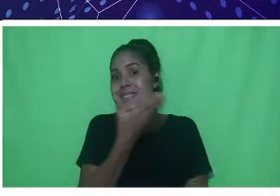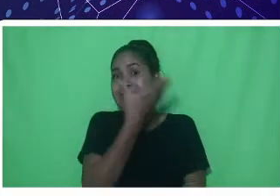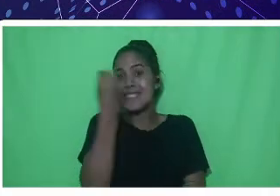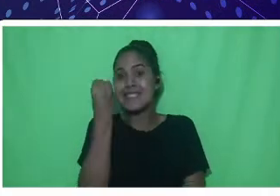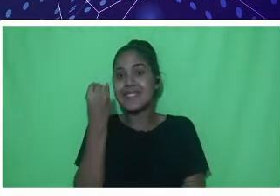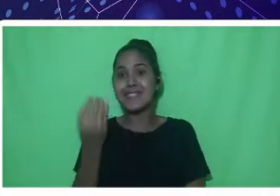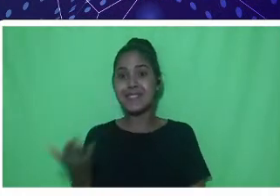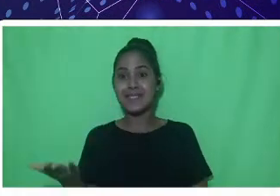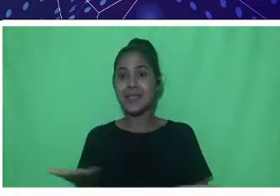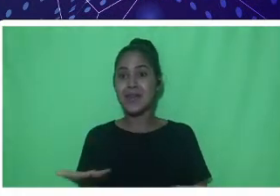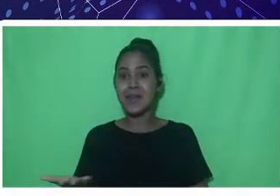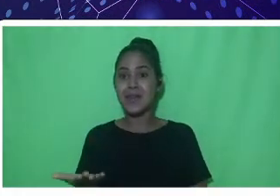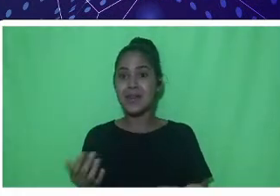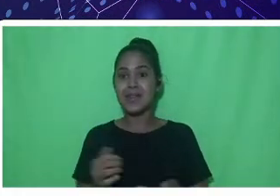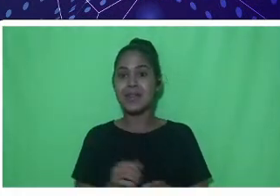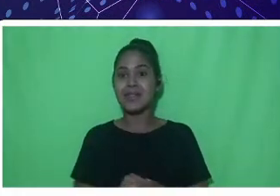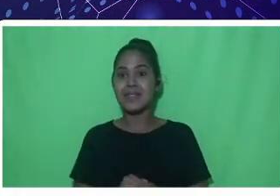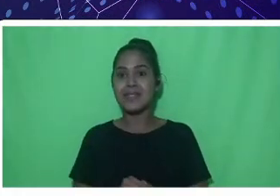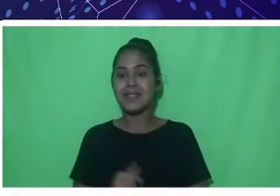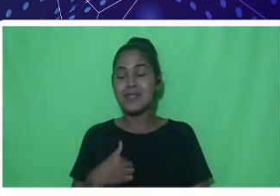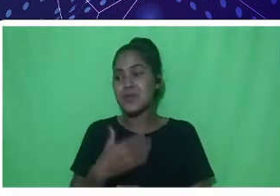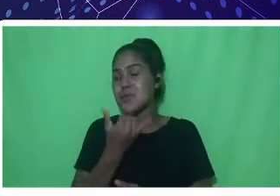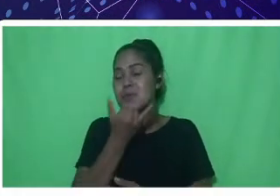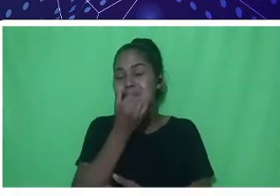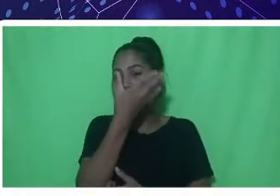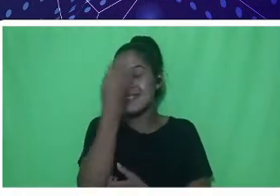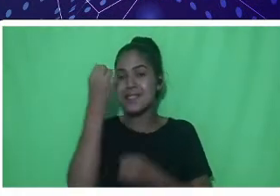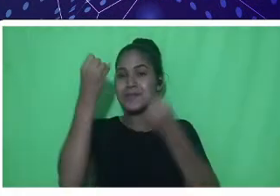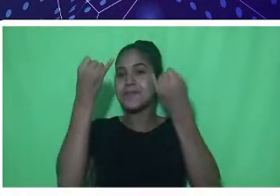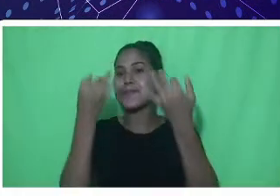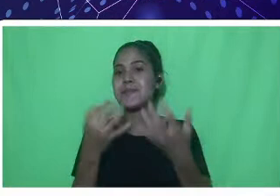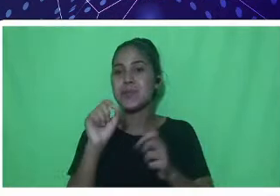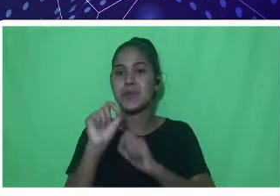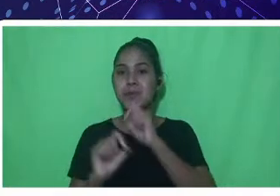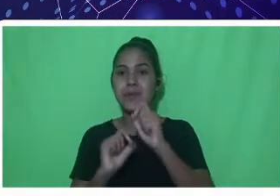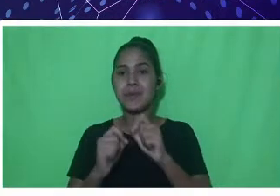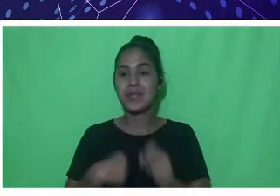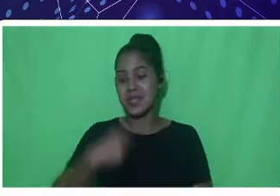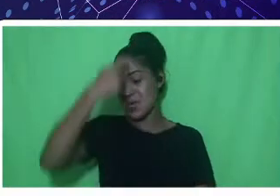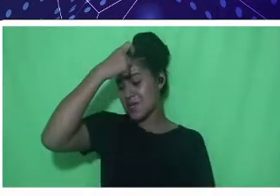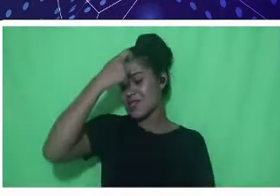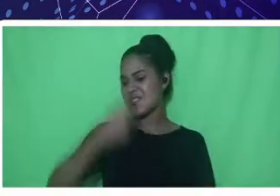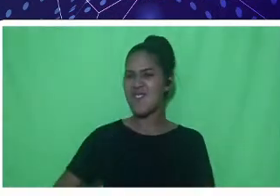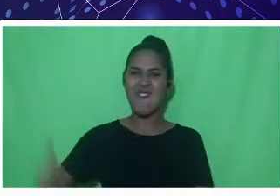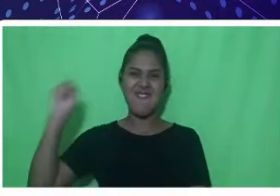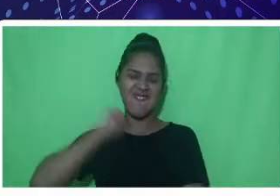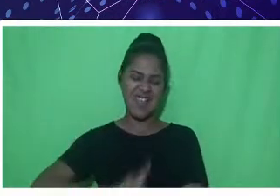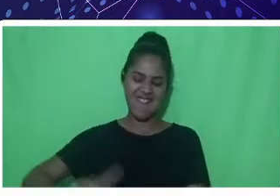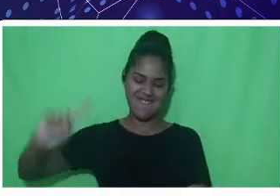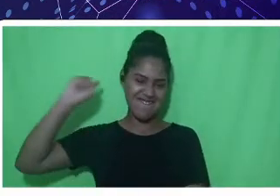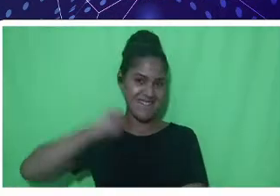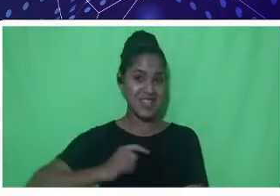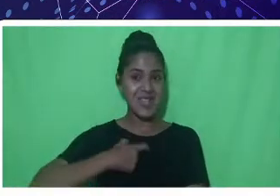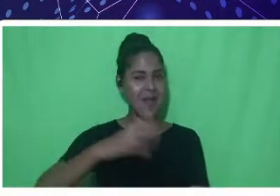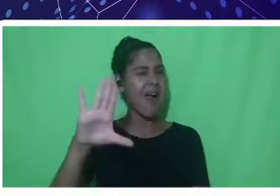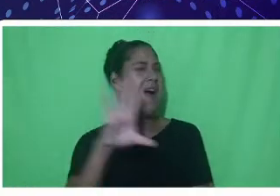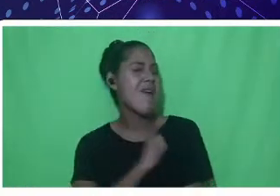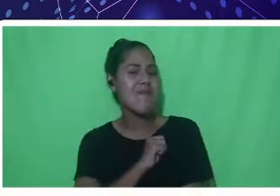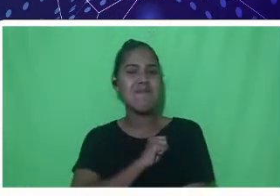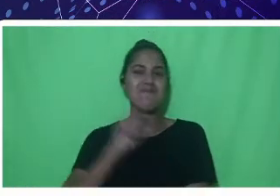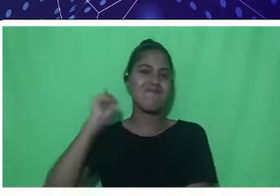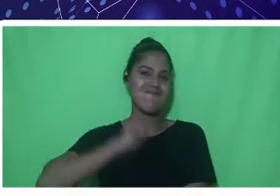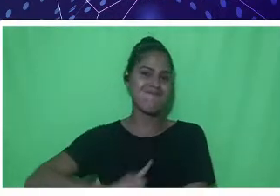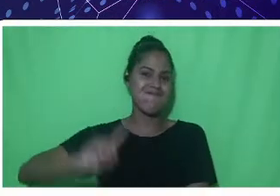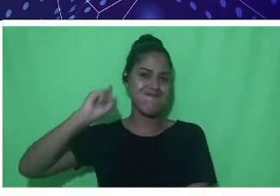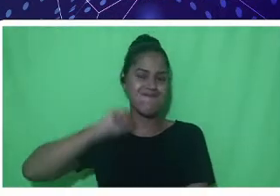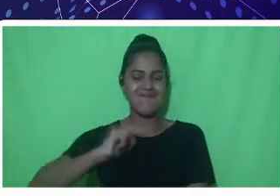e esqueci de falar uma das melhores características minhas, né? Eu sou flamenguista. E, neste sentido, convido para se apresentar e se